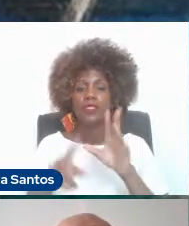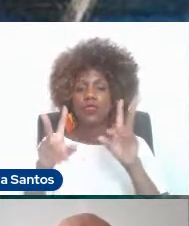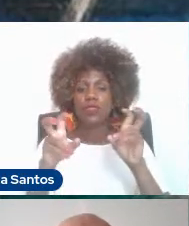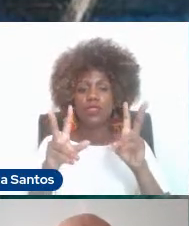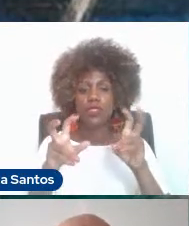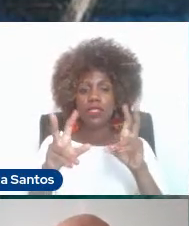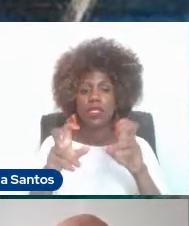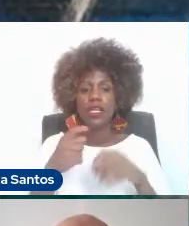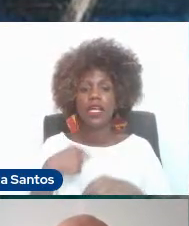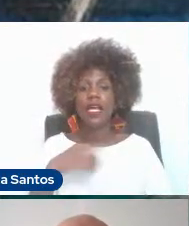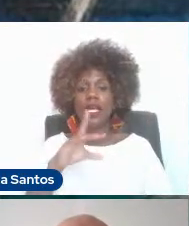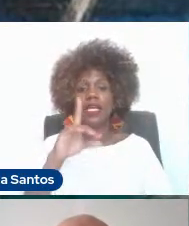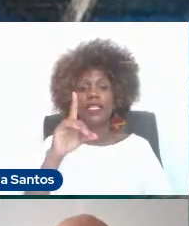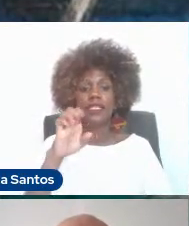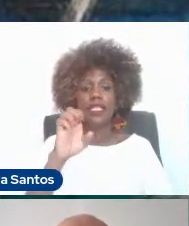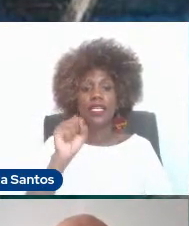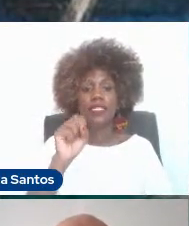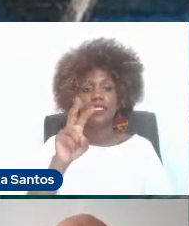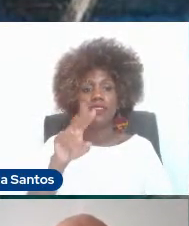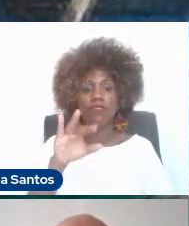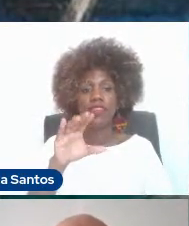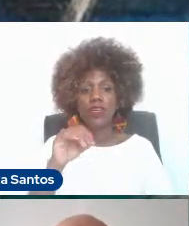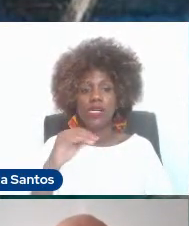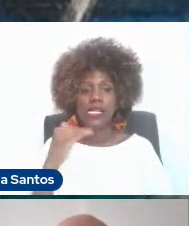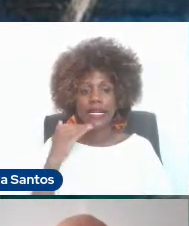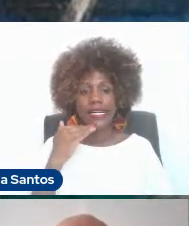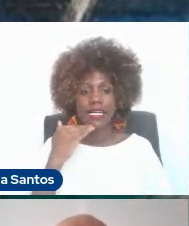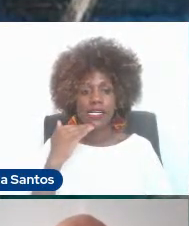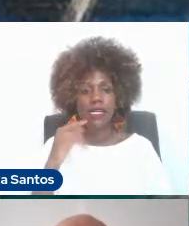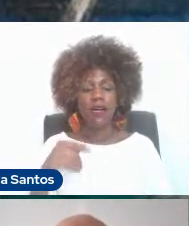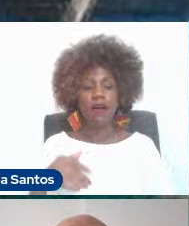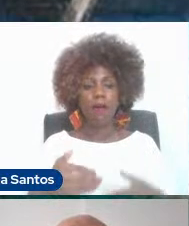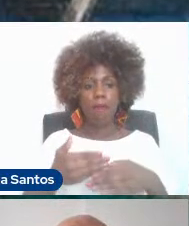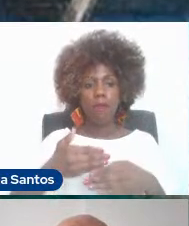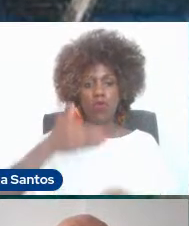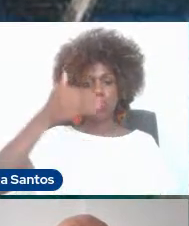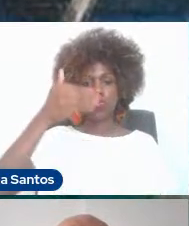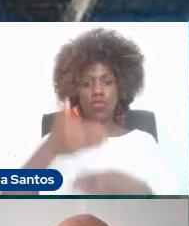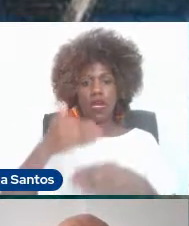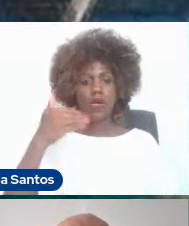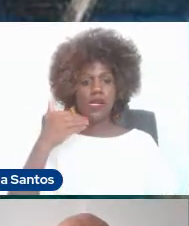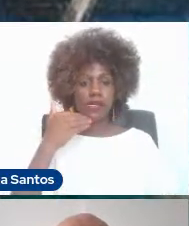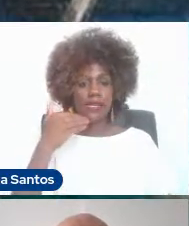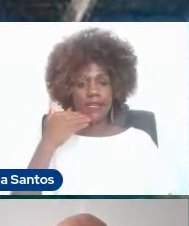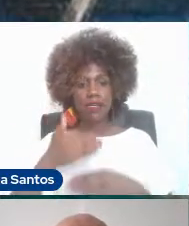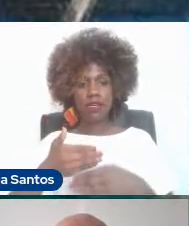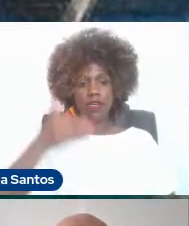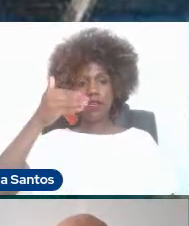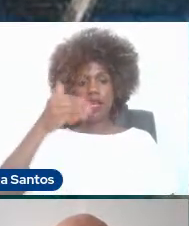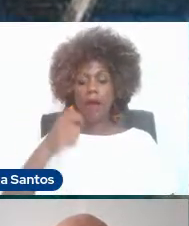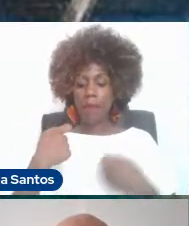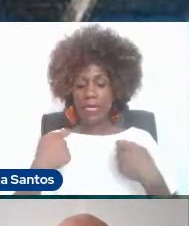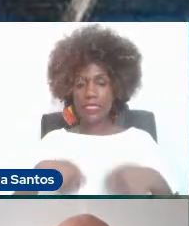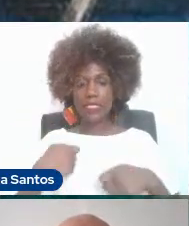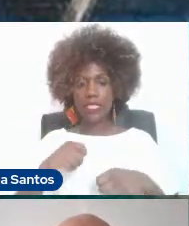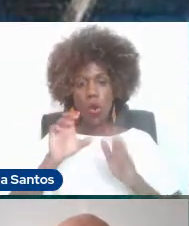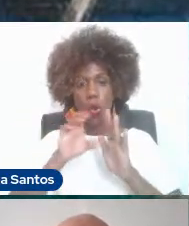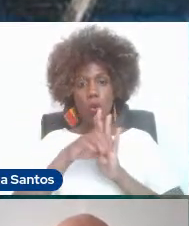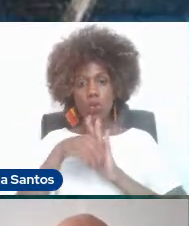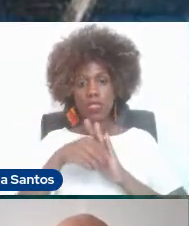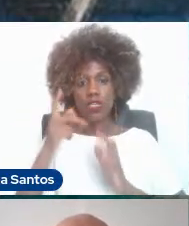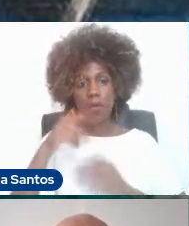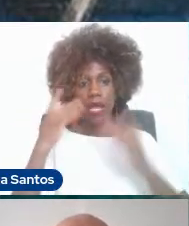o de desvio postural, né? É parte do conceito de que existe uma postura correta, e que é uma postura mais natural